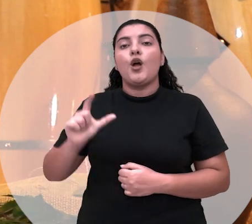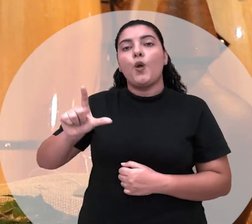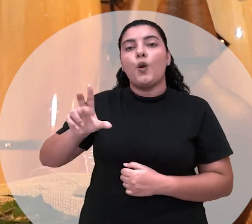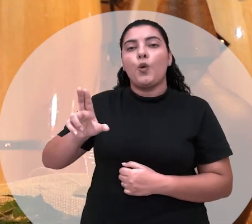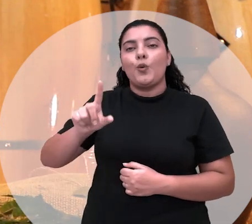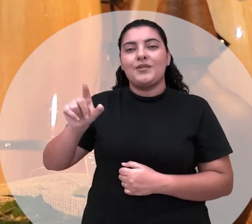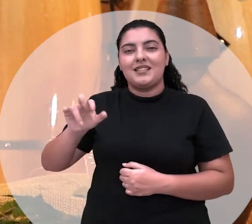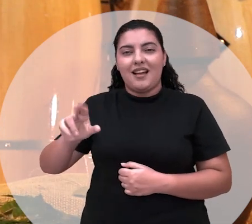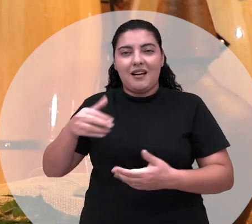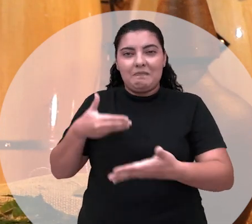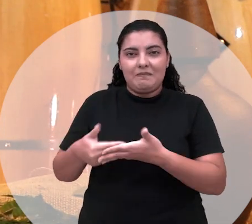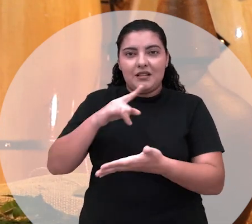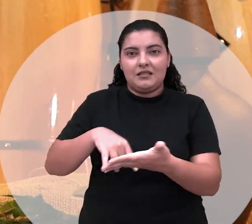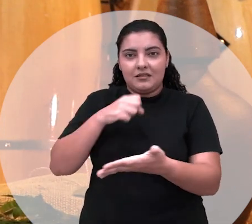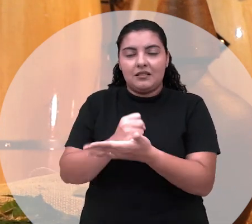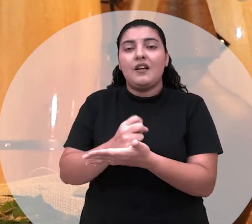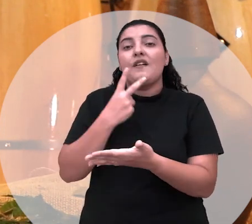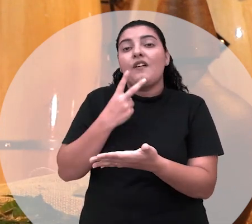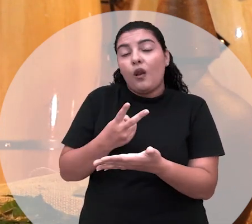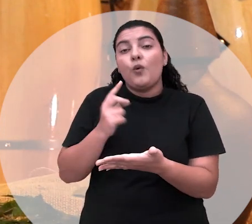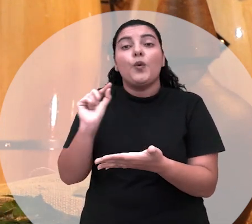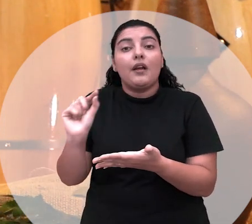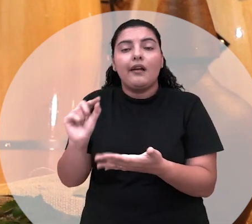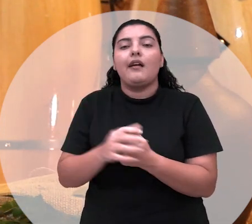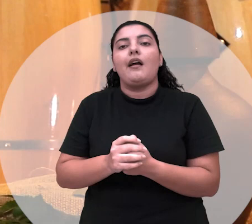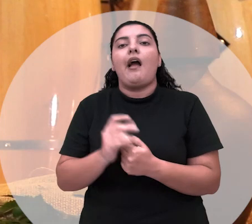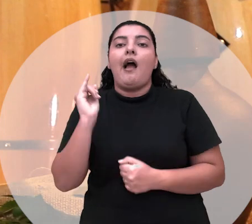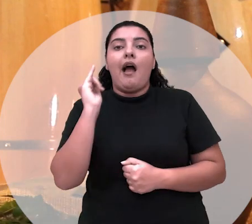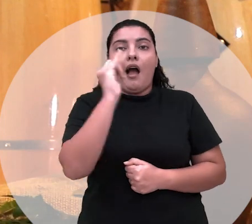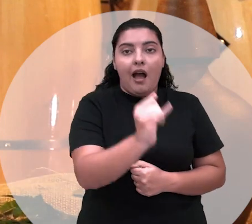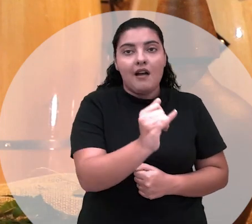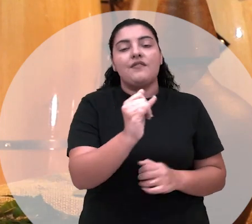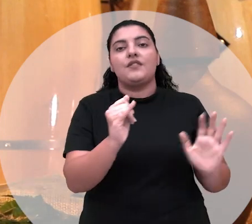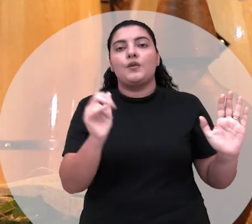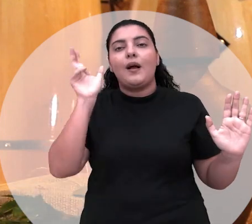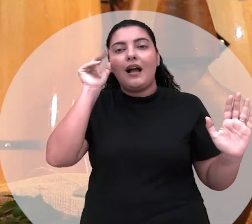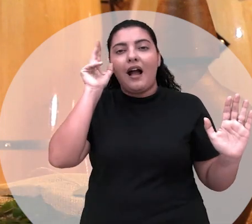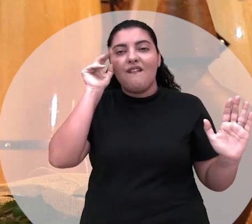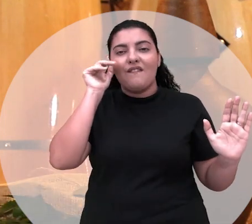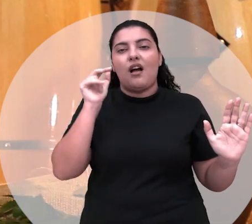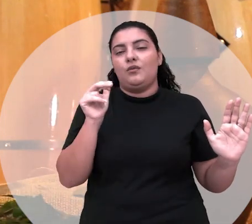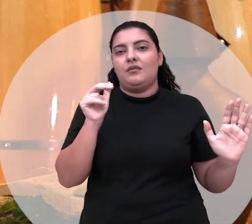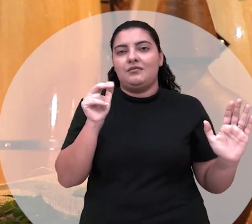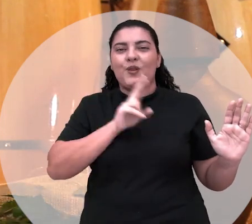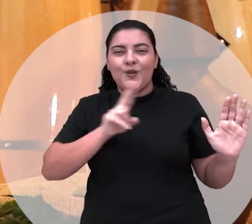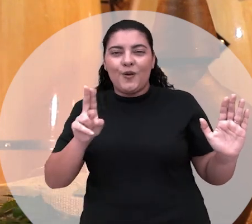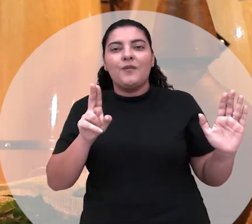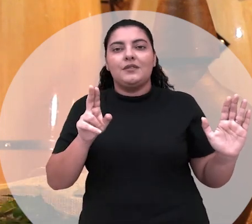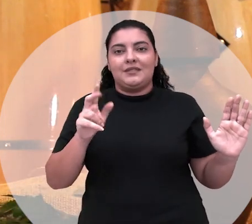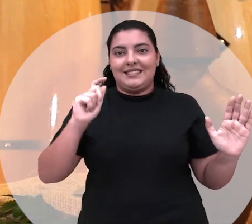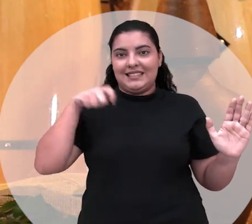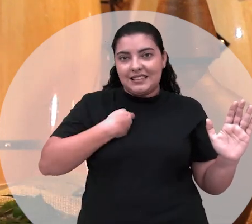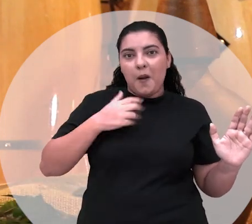rapidamente terminar o contrato, dona Luziária que é a entidade da minha casa, disse assim, avise meu cavalo, o terreiro tá lotado. Ela me chama